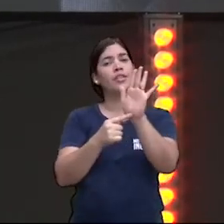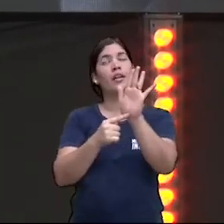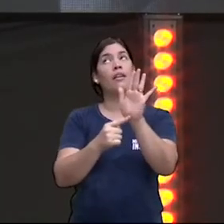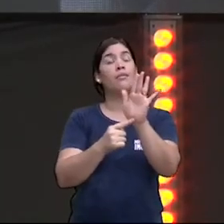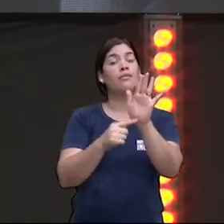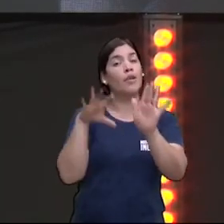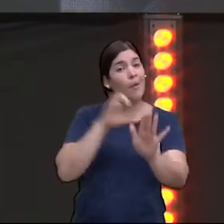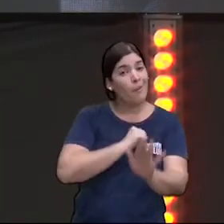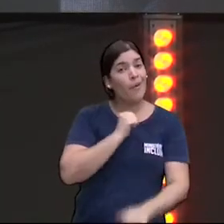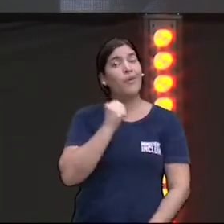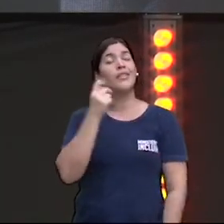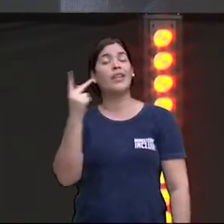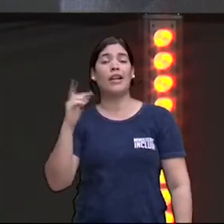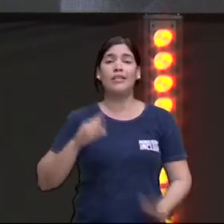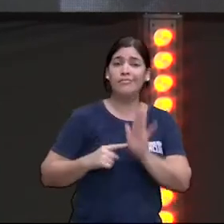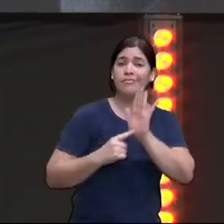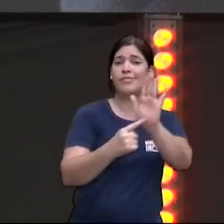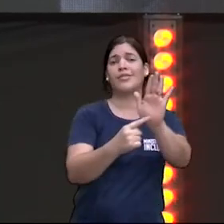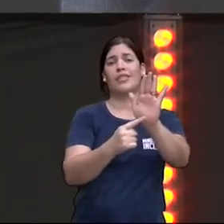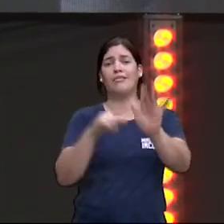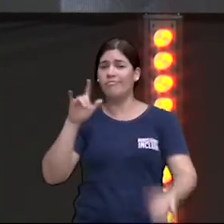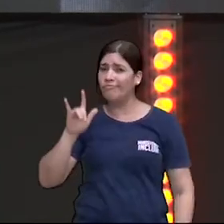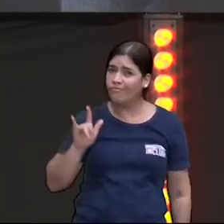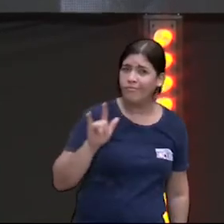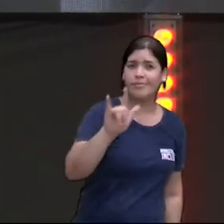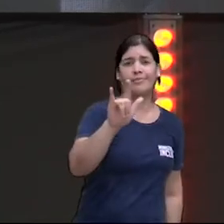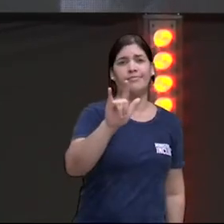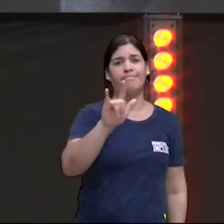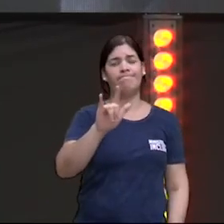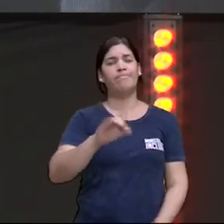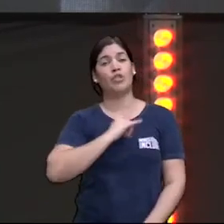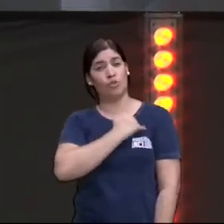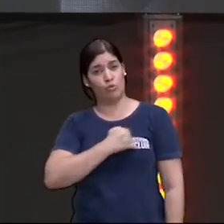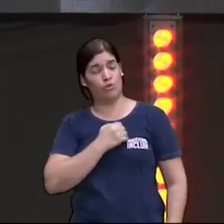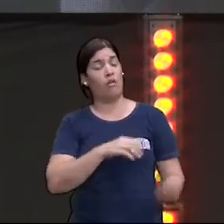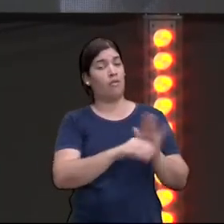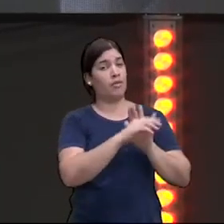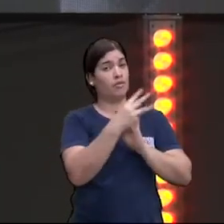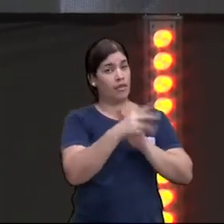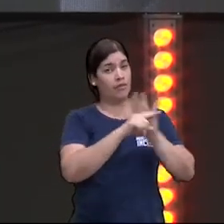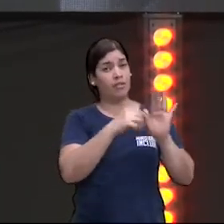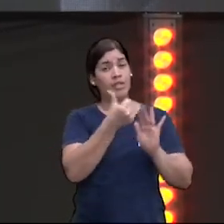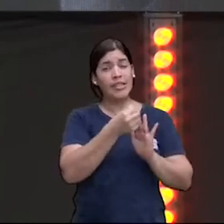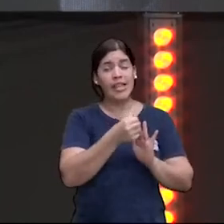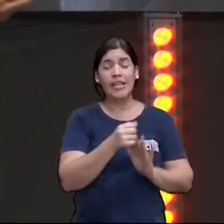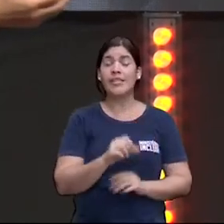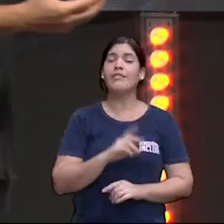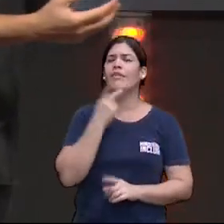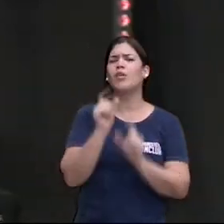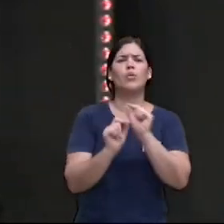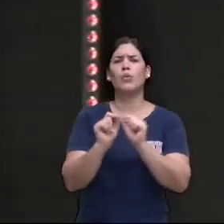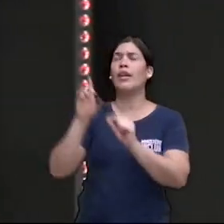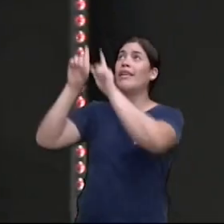sim João 3 16 diz porque Deus amou o mundo de tal maneira